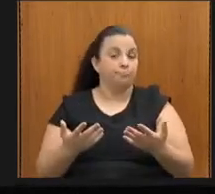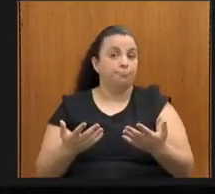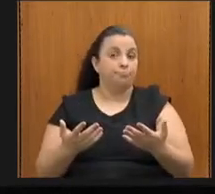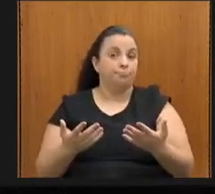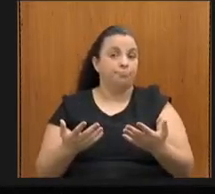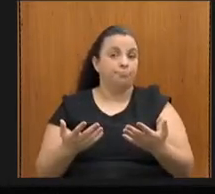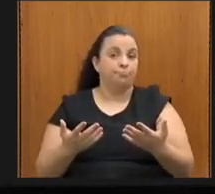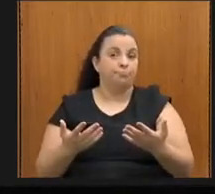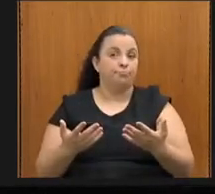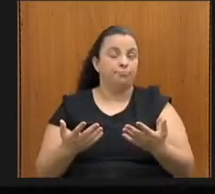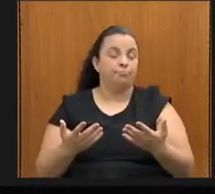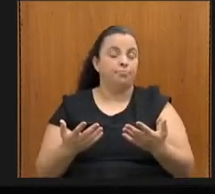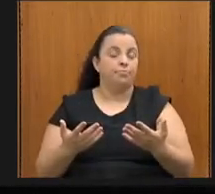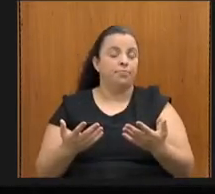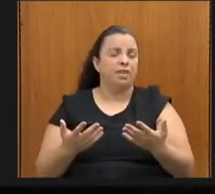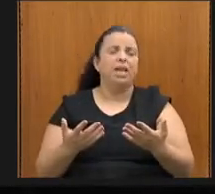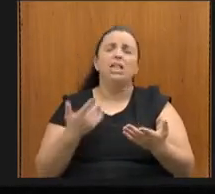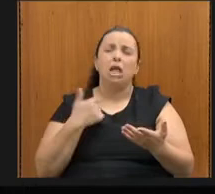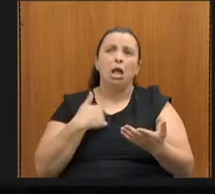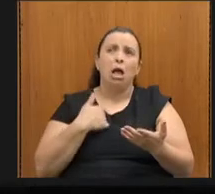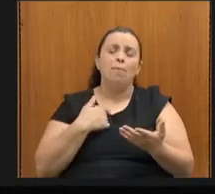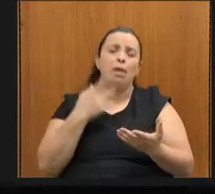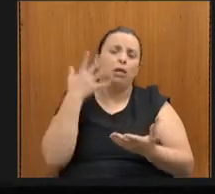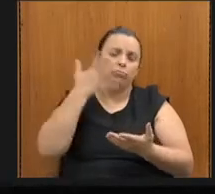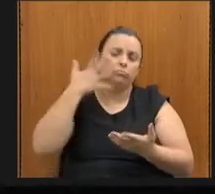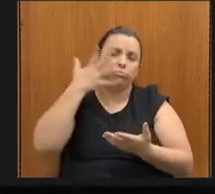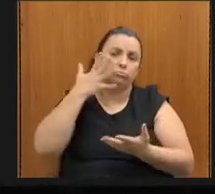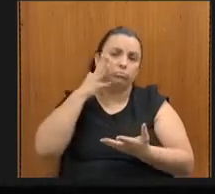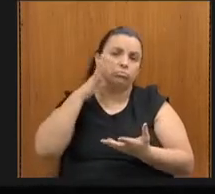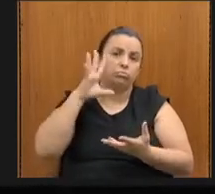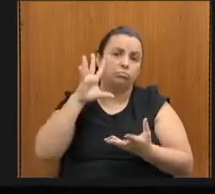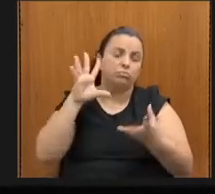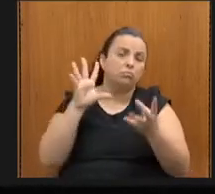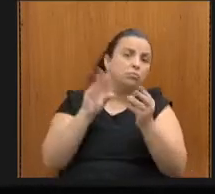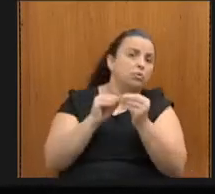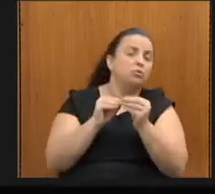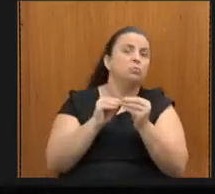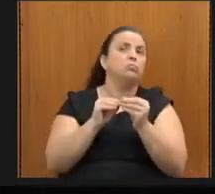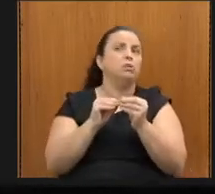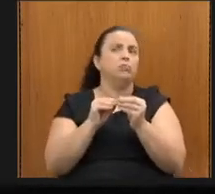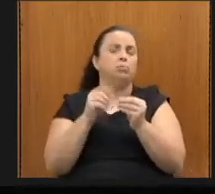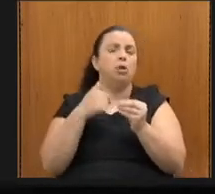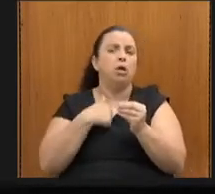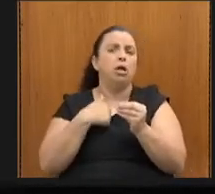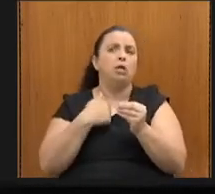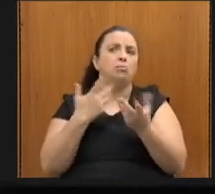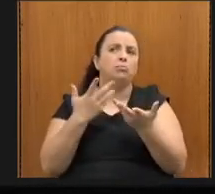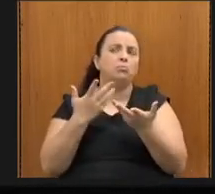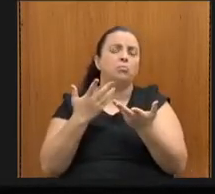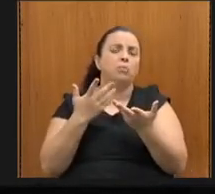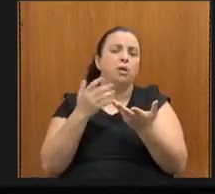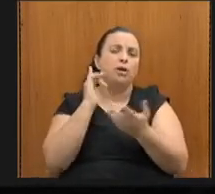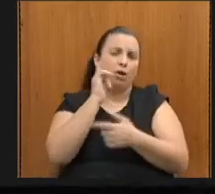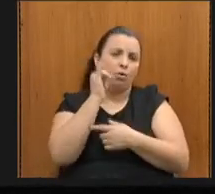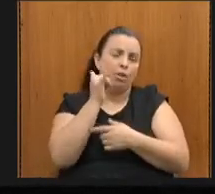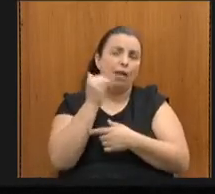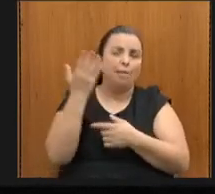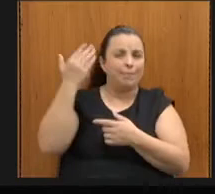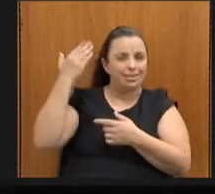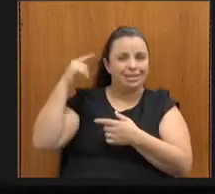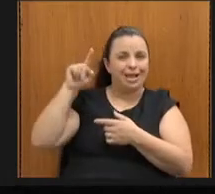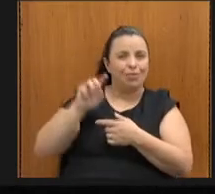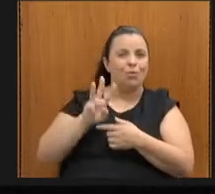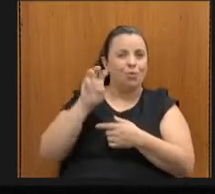delongando muito, professor Wendel, quando o senhor falou, me apresentou lá no início, eu agradeço